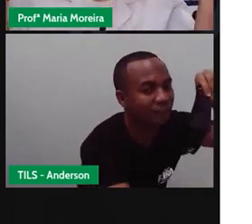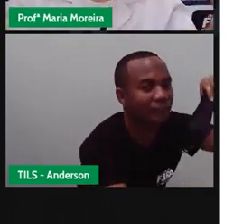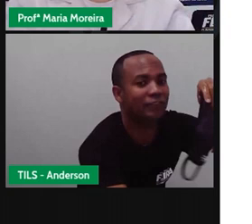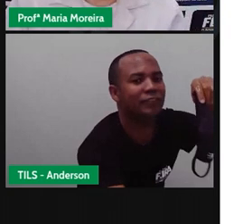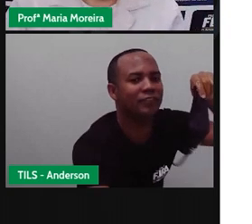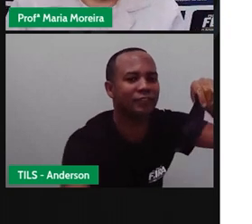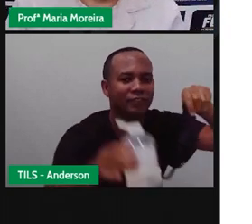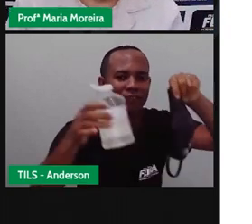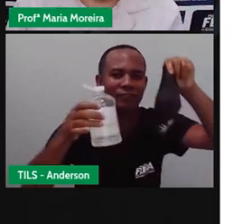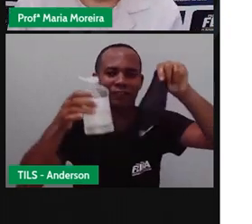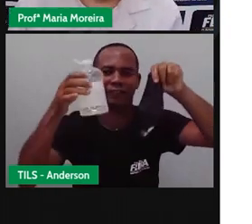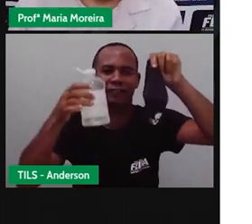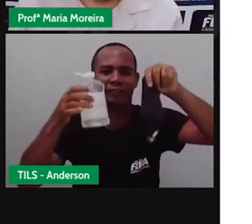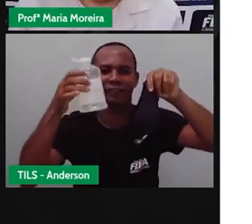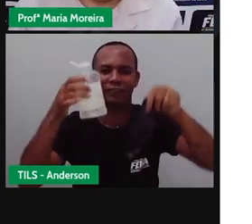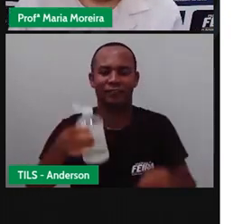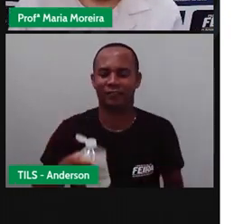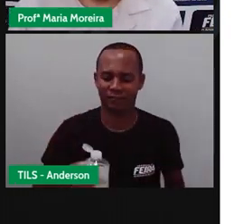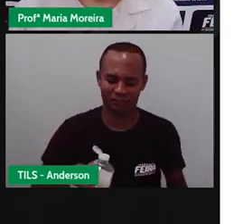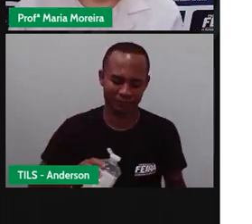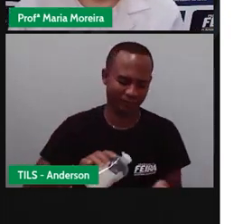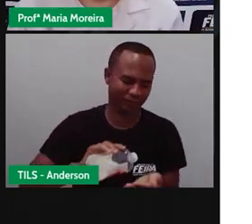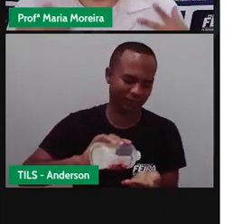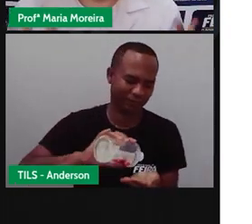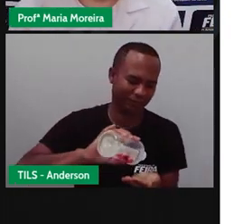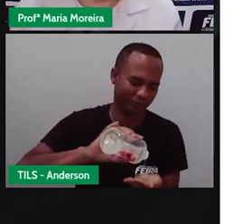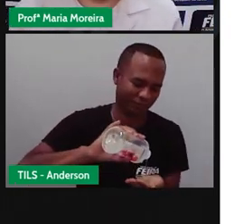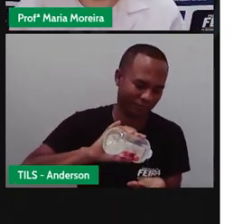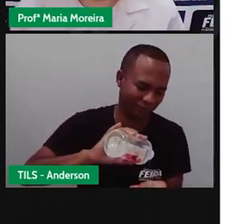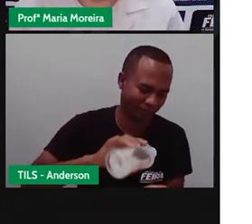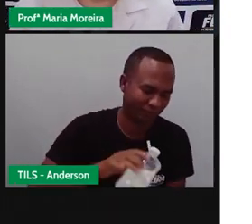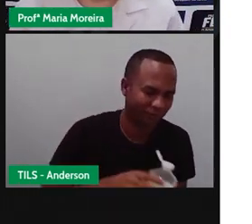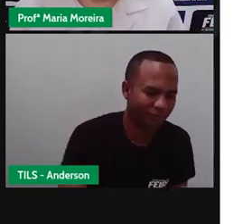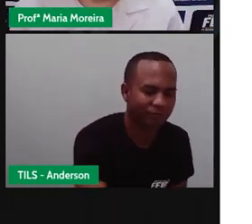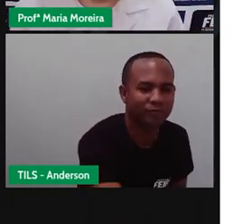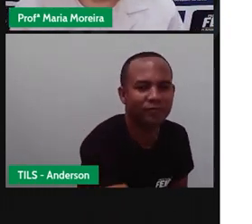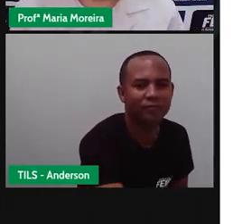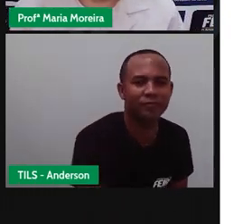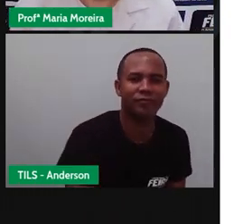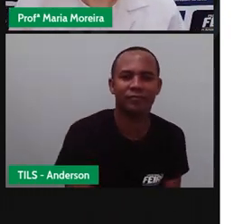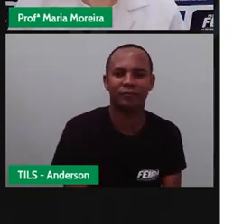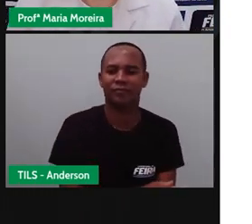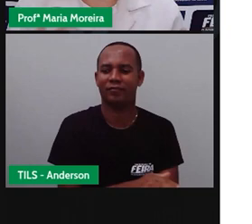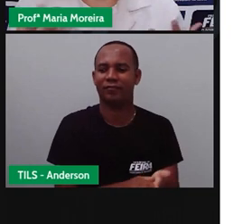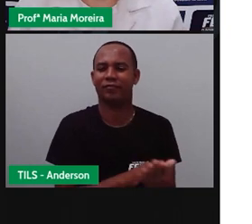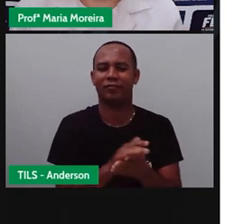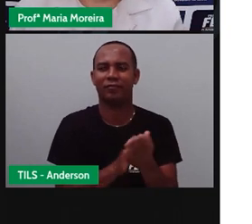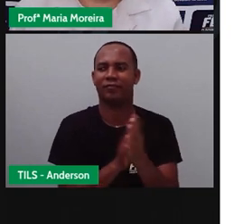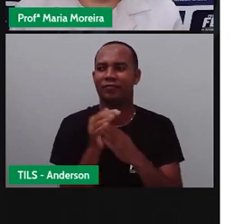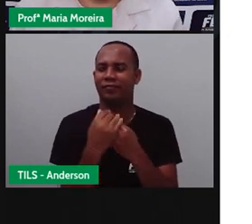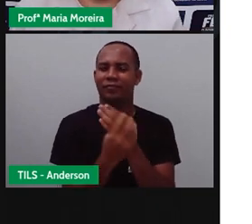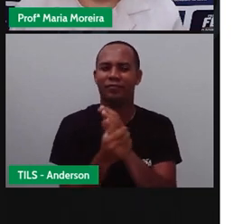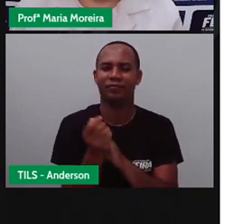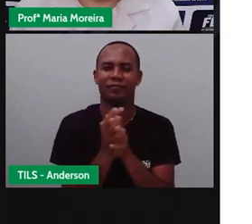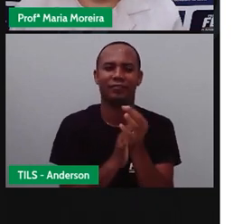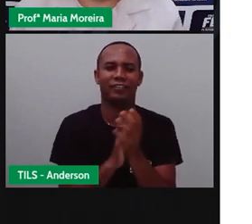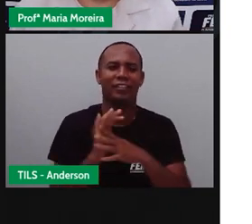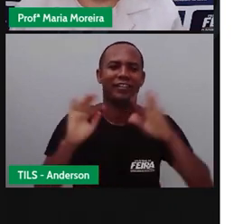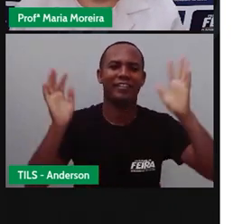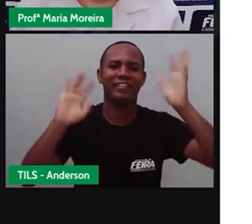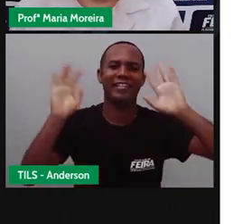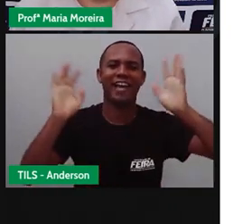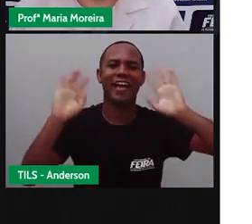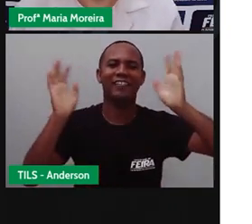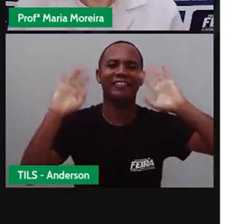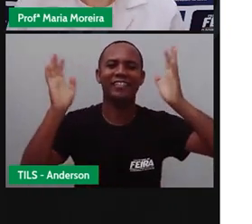em breve a gente possa retornar às aulas aí com segurança, vacinados, bem protegidos, tá? Pratiquem o distanciamento social,